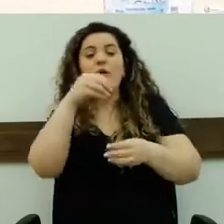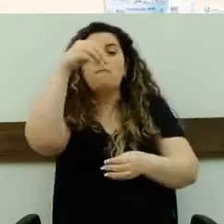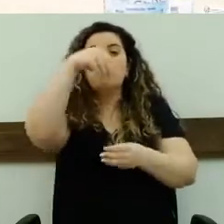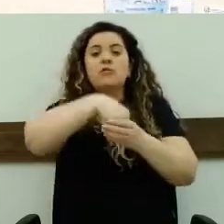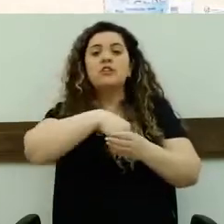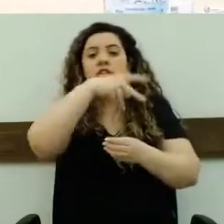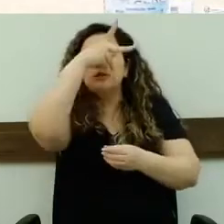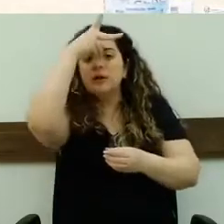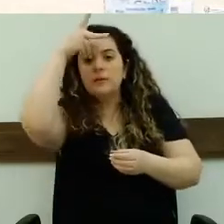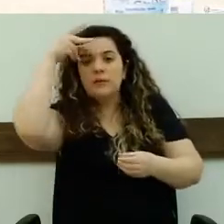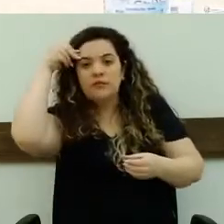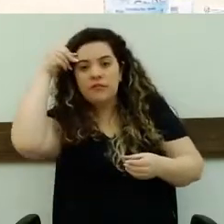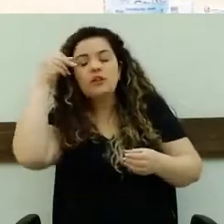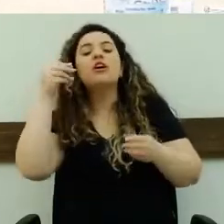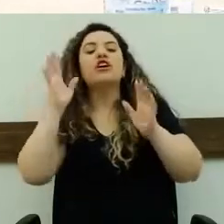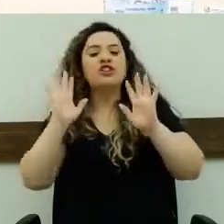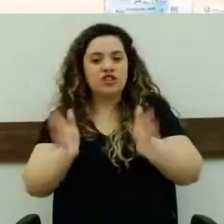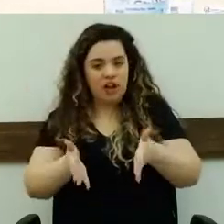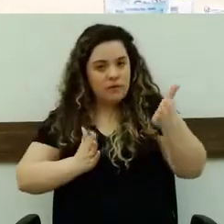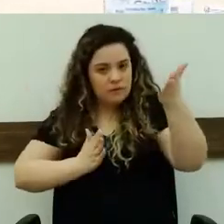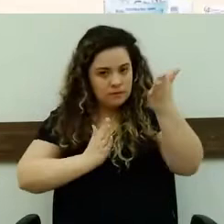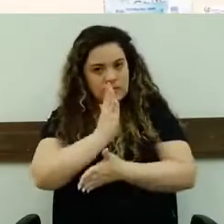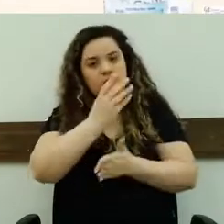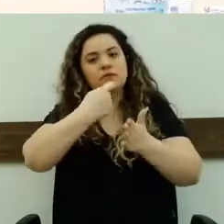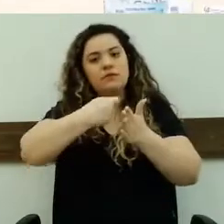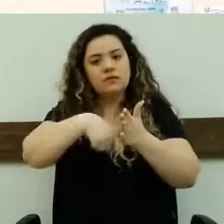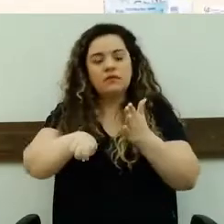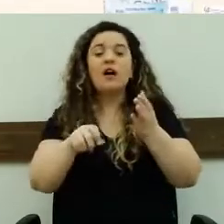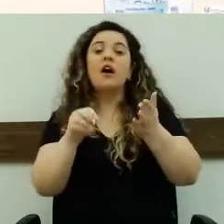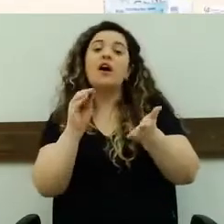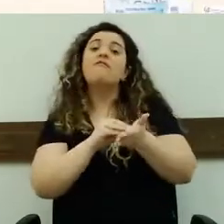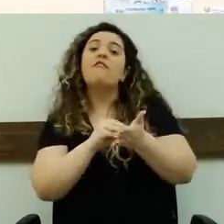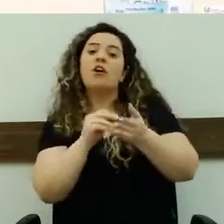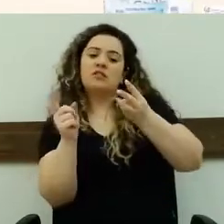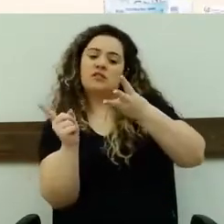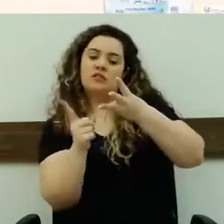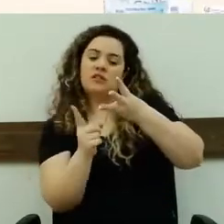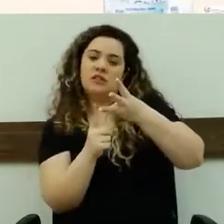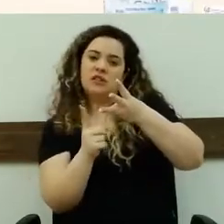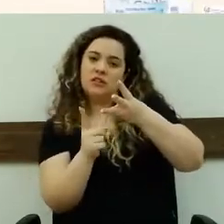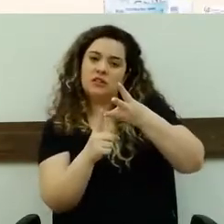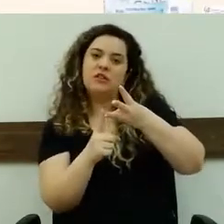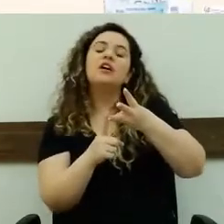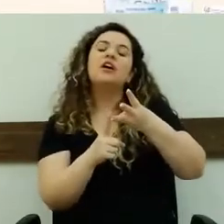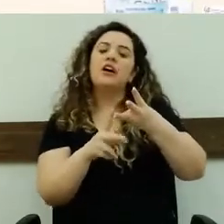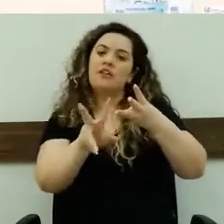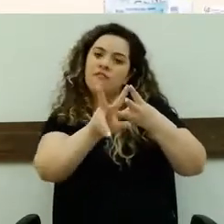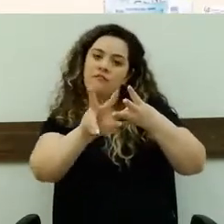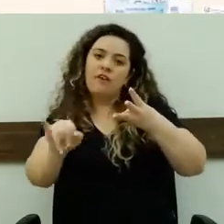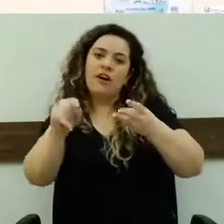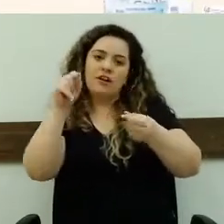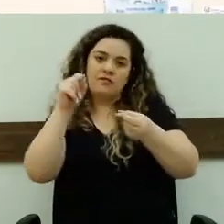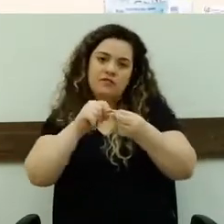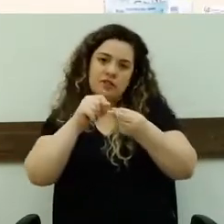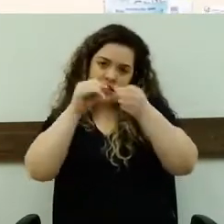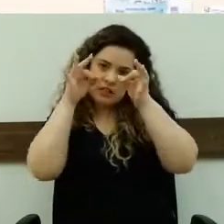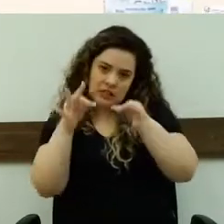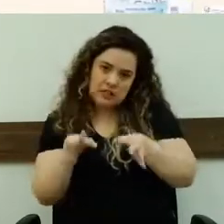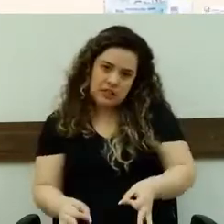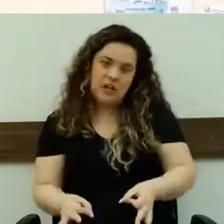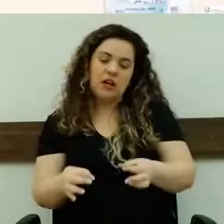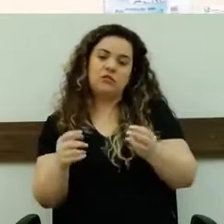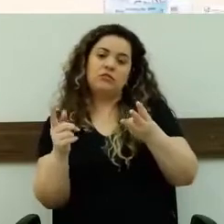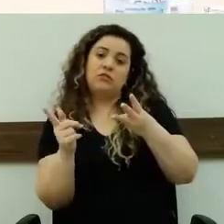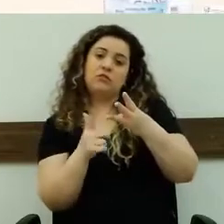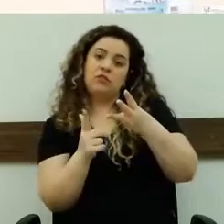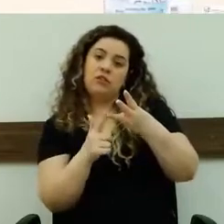caso do executivo, o prefeito aprovou, sancionou e agora precisa ser regulamentado para ela estar funcionando. Então, só falta o prefeito regulamentar a nossa